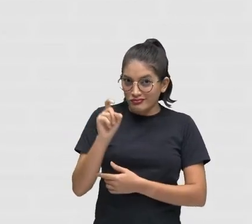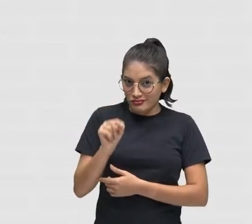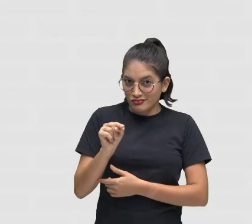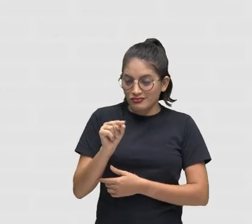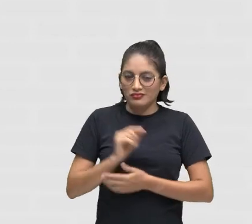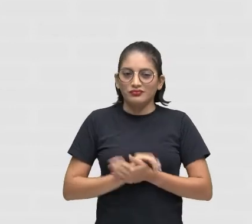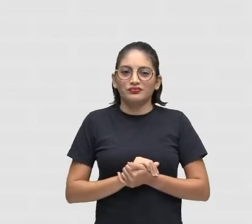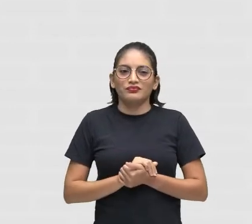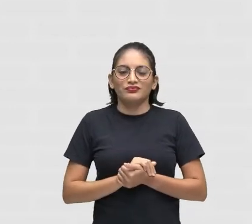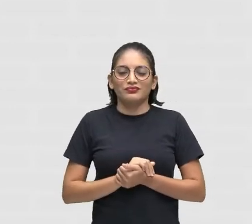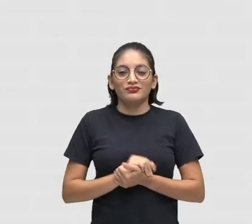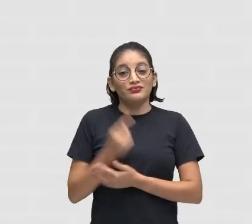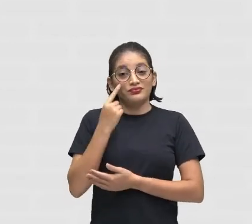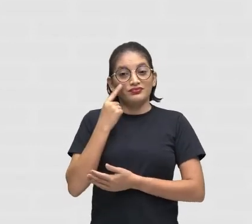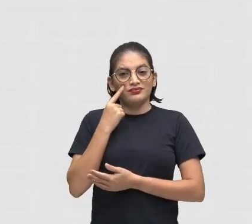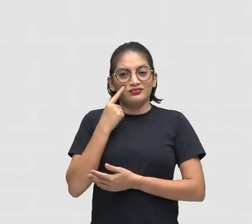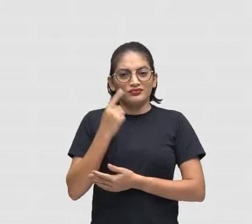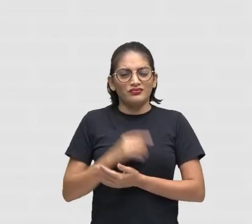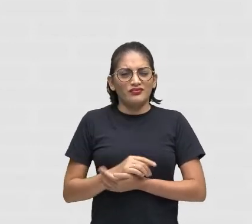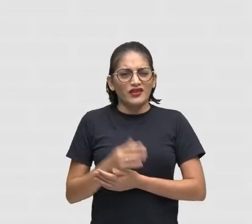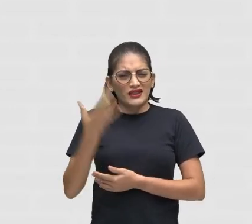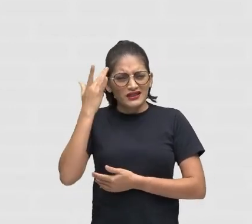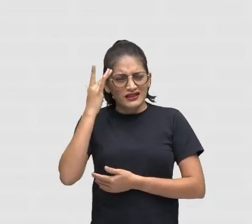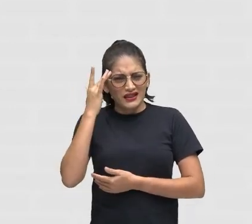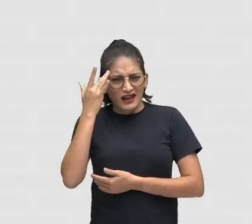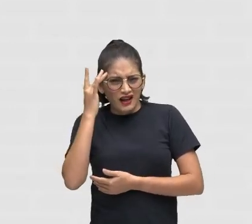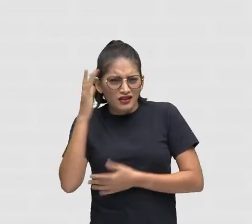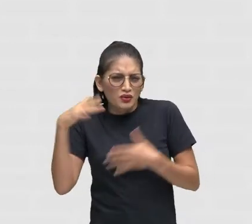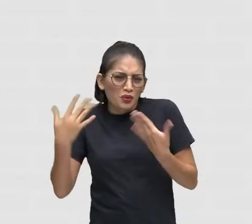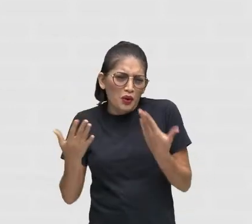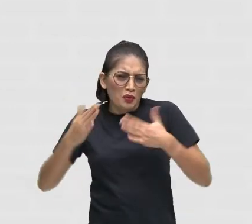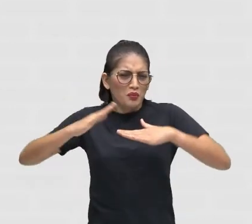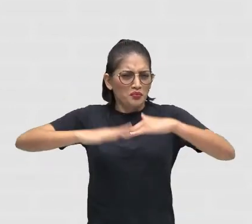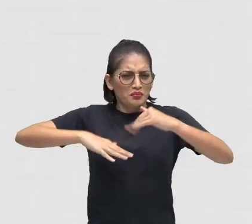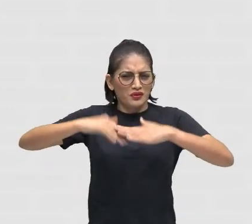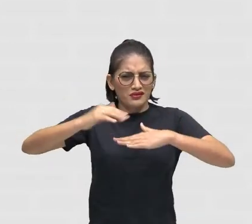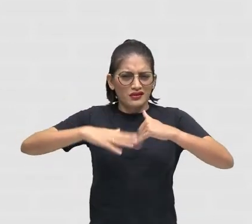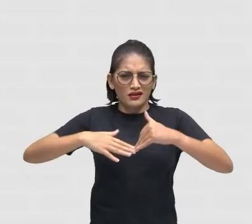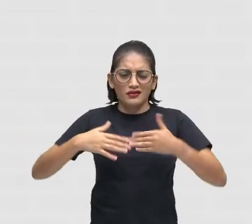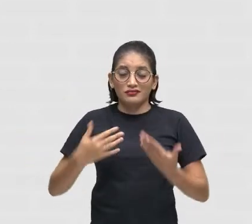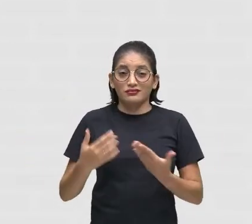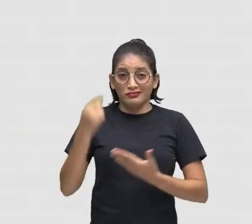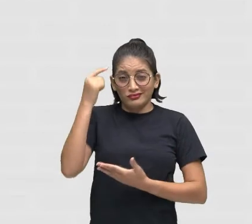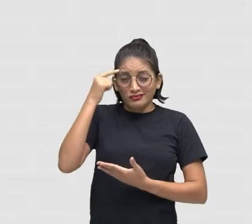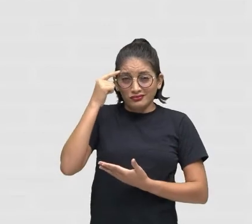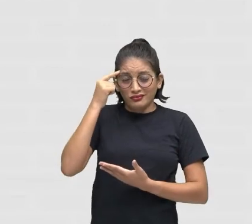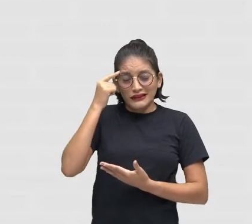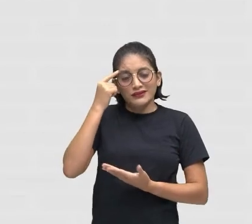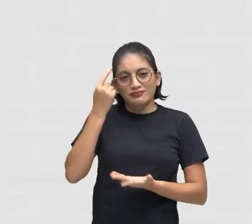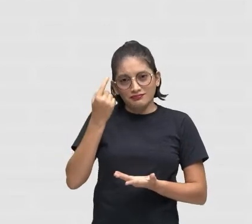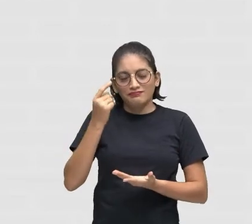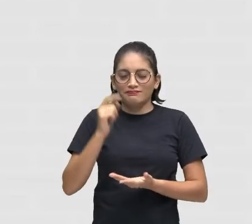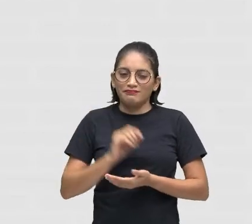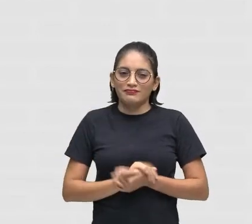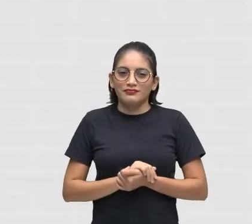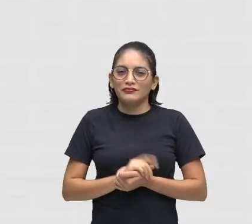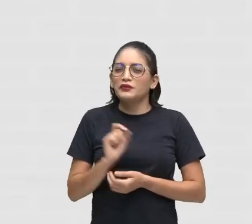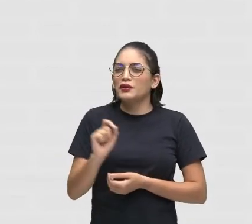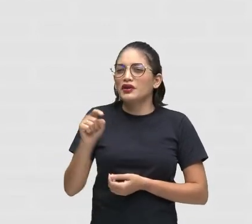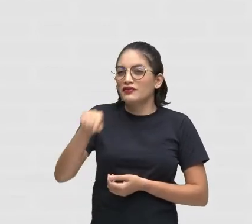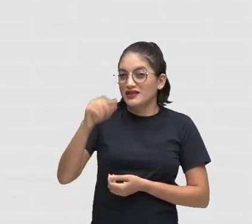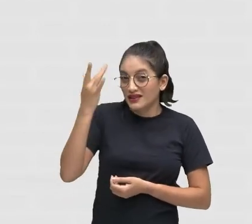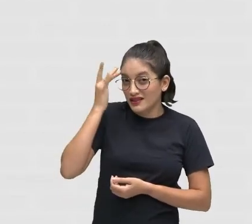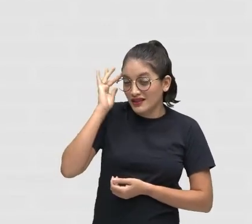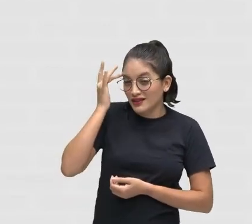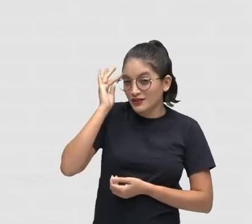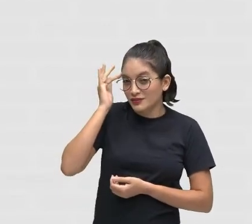Vamos lá Vamos Você faz ideia De quem é esse profissional Vamos pensar um pouquinho O que vocês acham